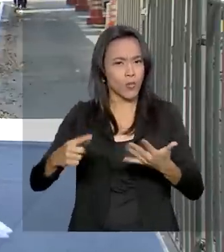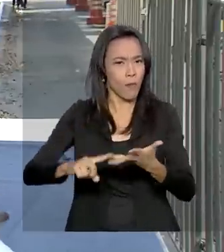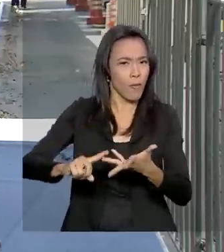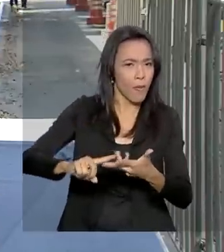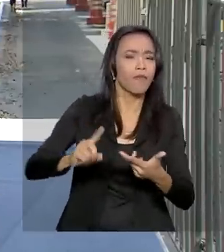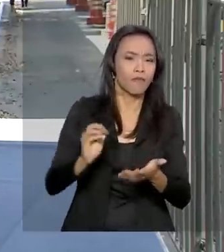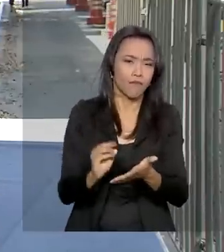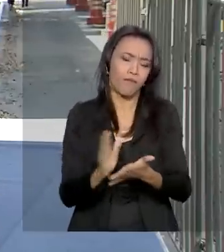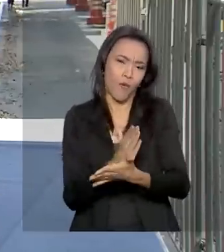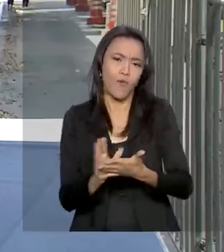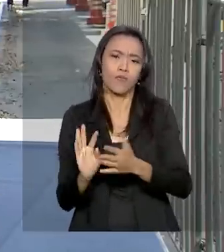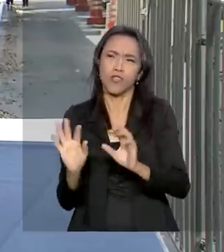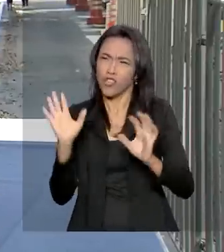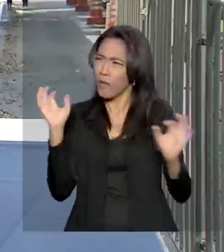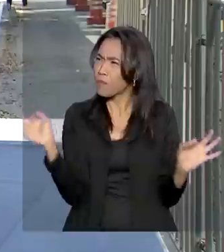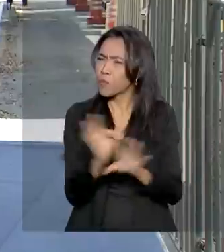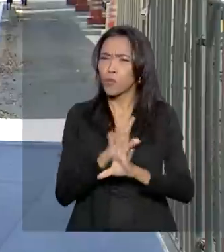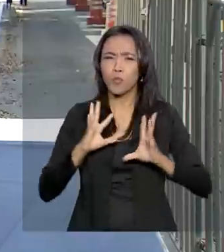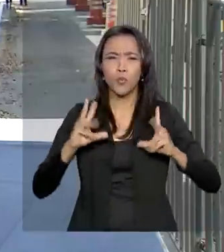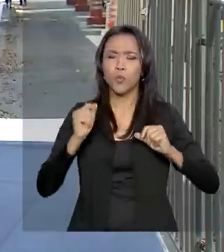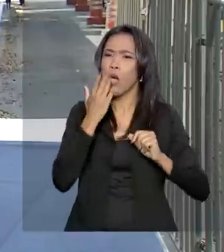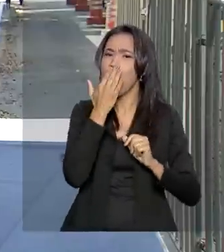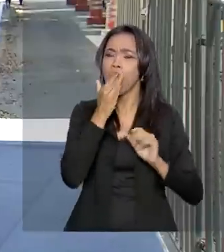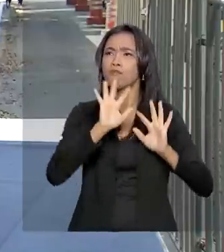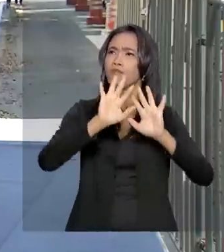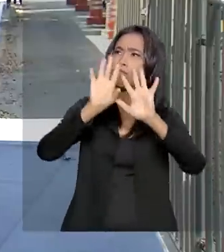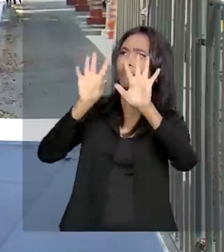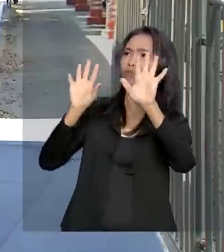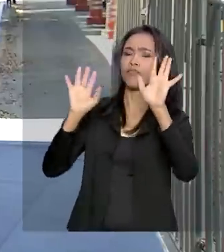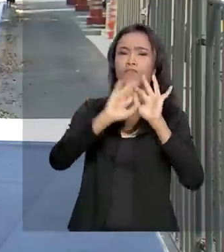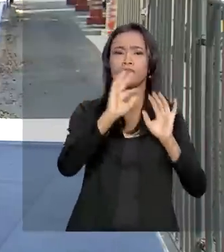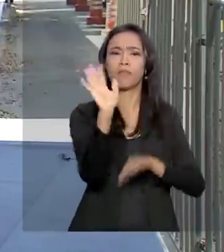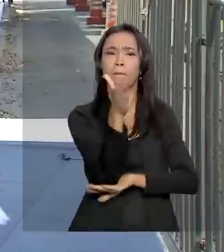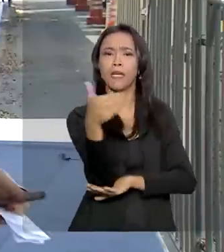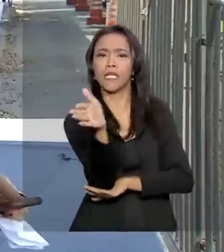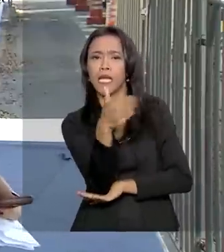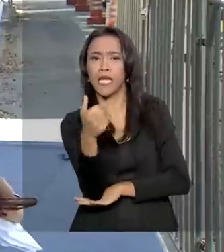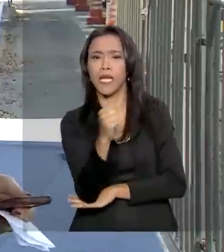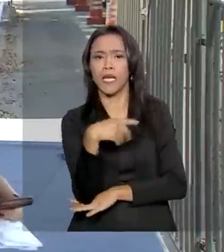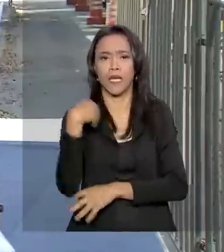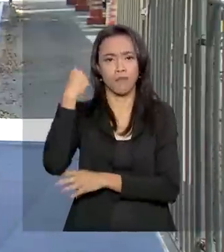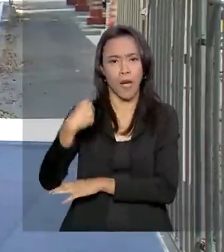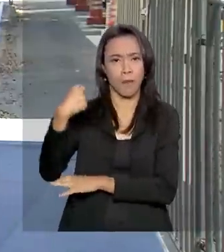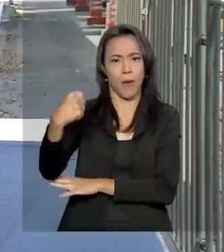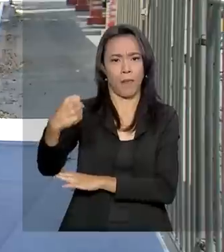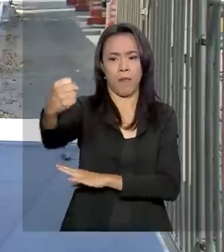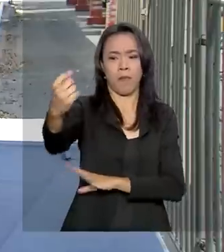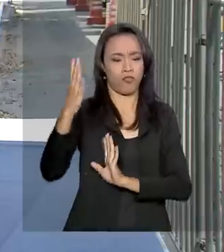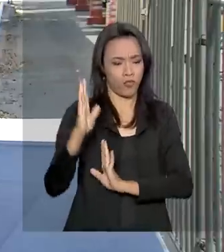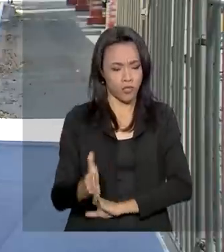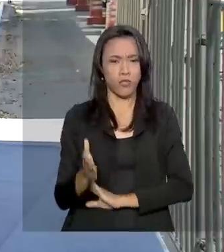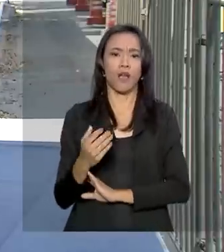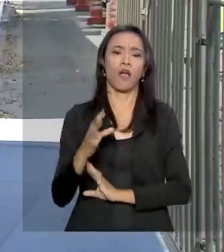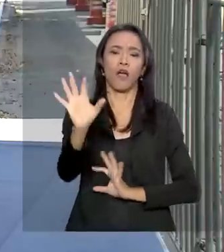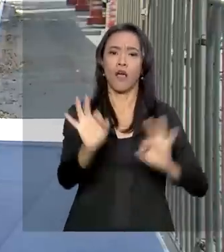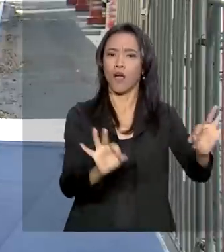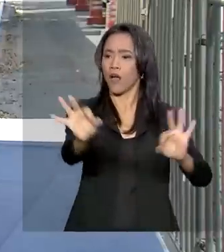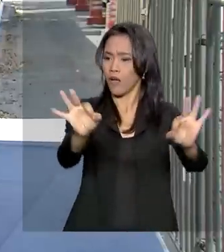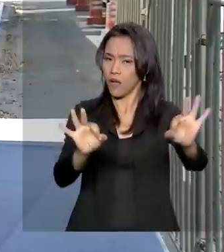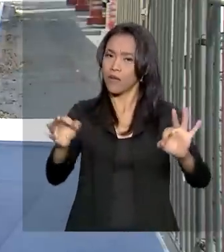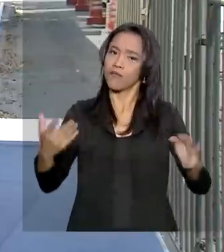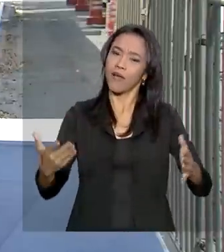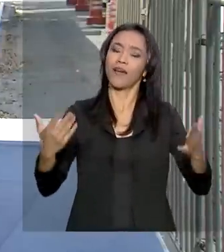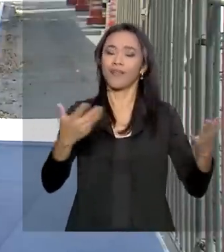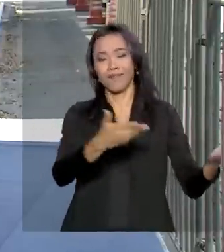mas a esplanada já está toda decorada, bandeirolas em todos os postes dos dois lados, né, o lado sul e lado norte, para receber o